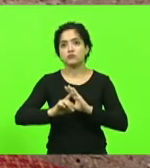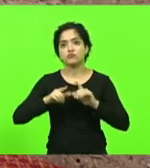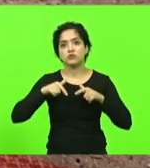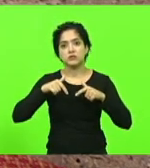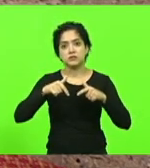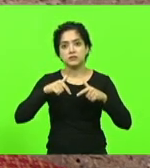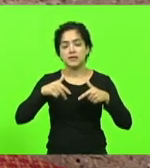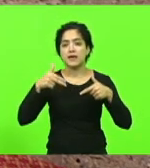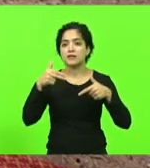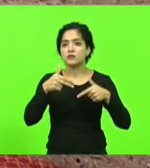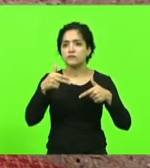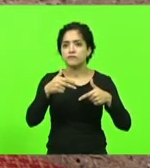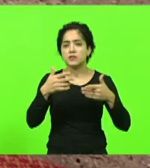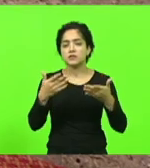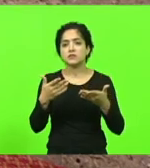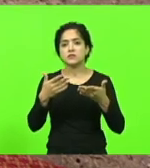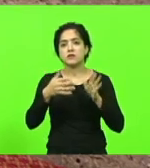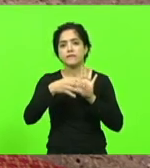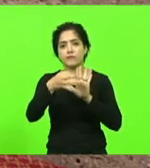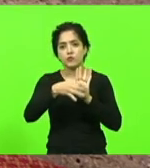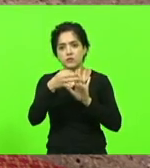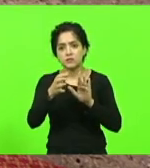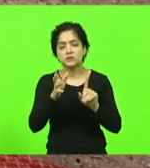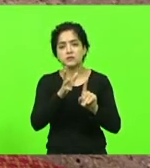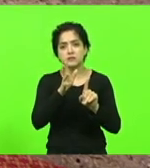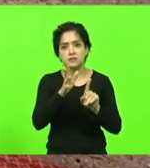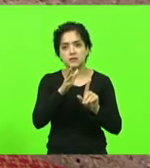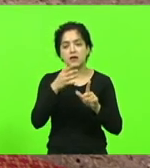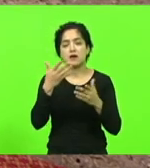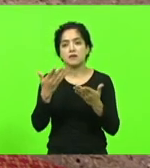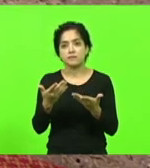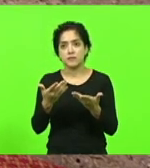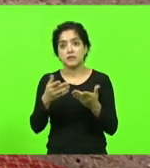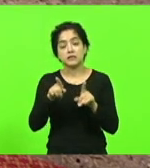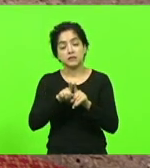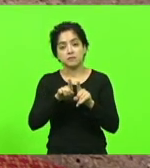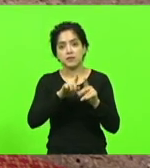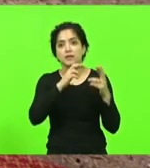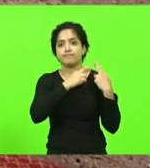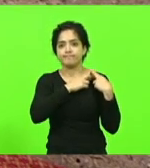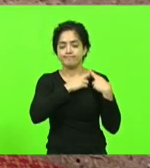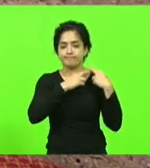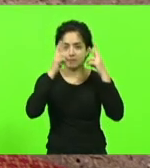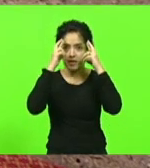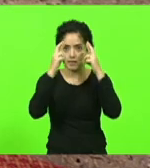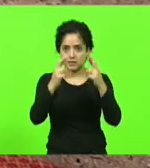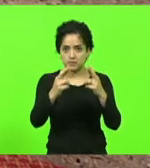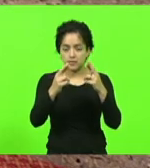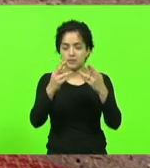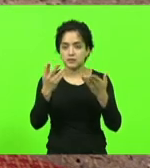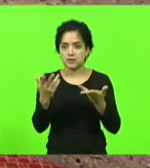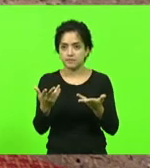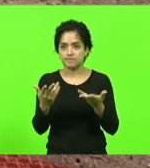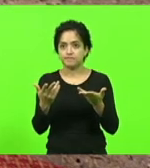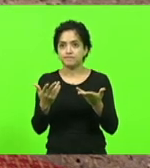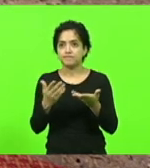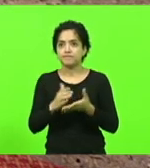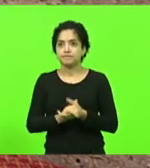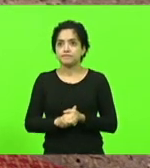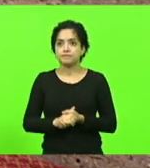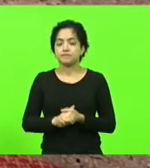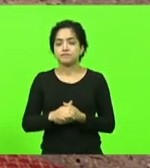influenciar, de dar a sua opinião e, claro, também tem a obrigação de respeitar a opinião dos outros, mas a minha manifestação